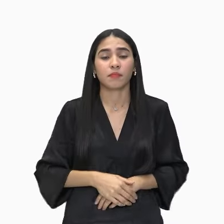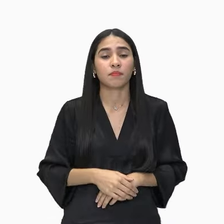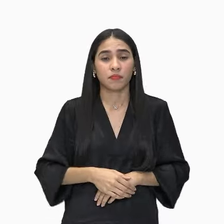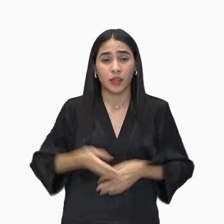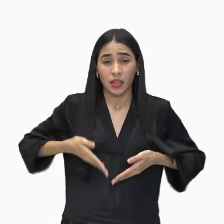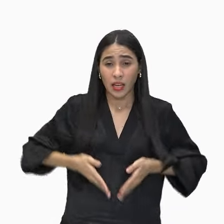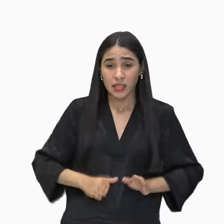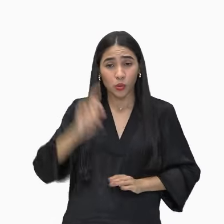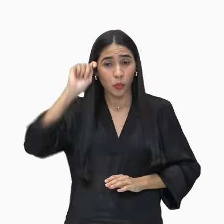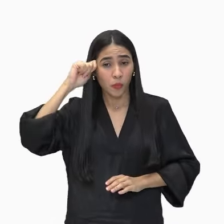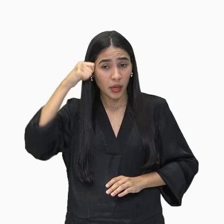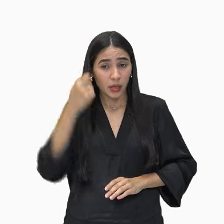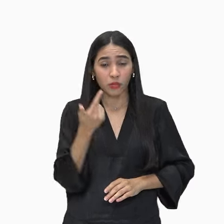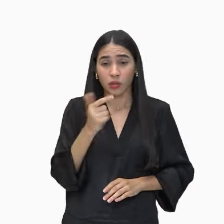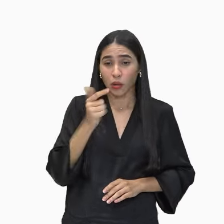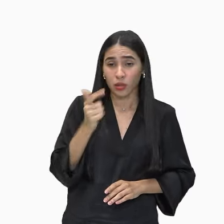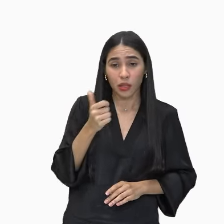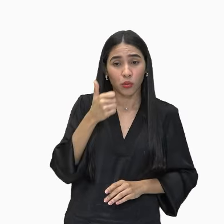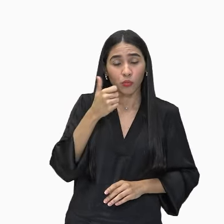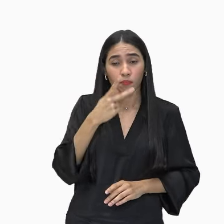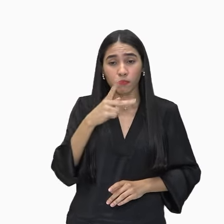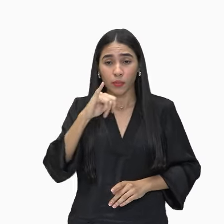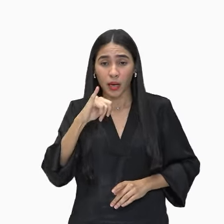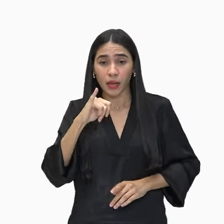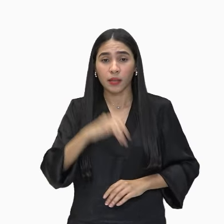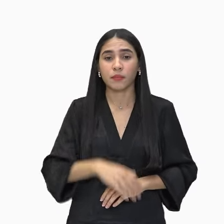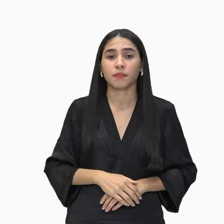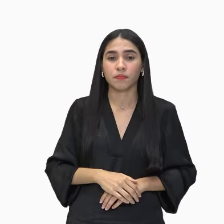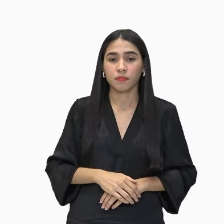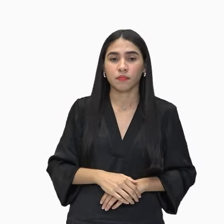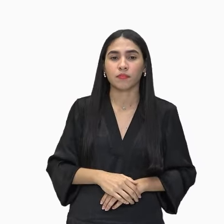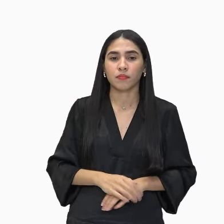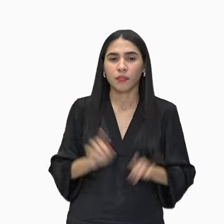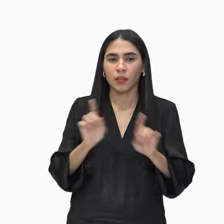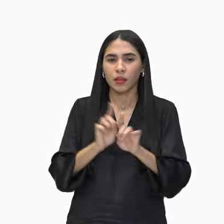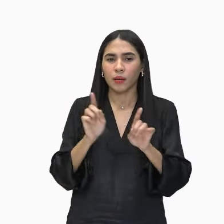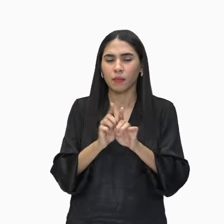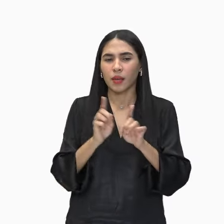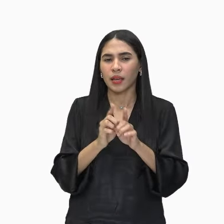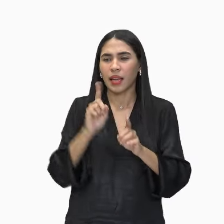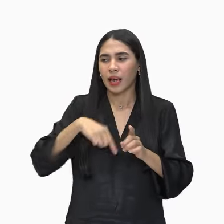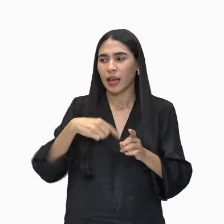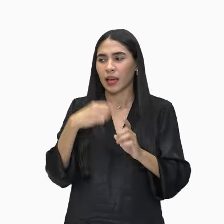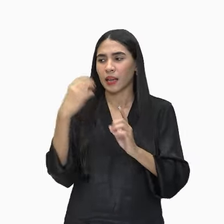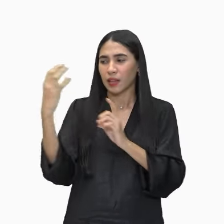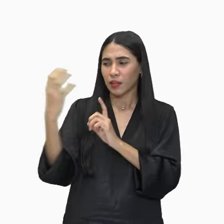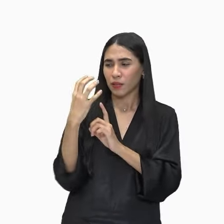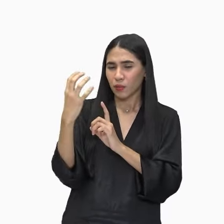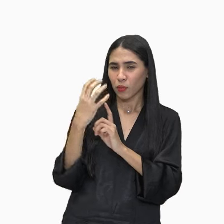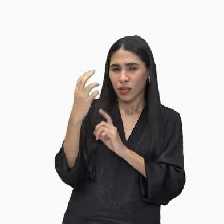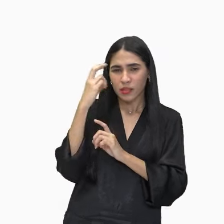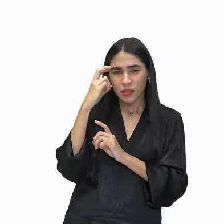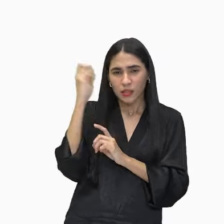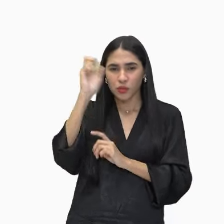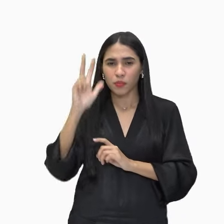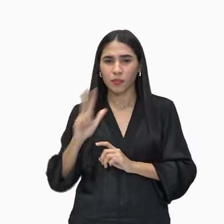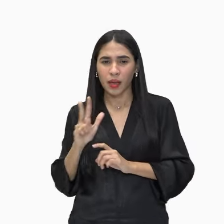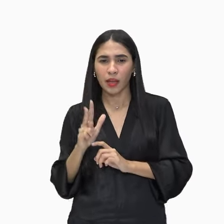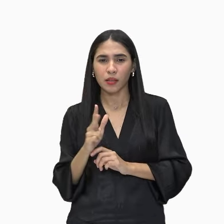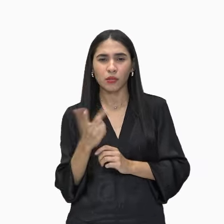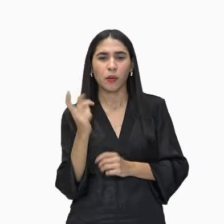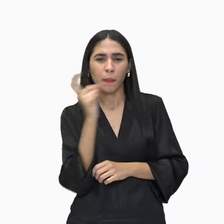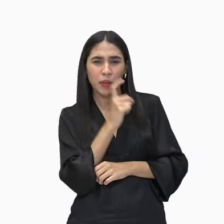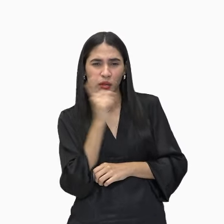sem pai, torna-se branco. Malandro a cair na conversa dos mais espertos. Mentiroso e incorrigível, que mente para